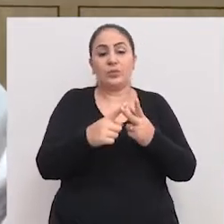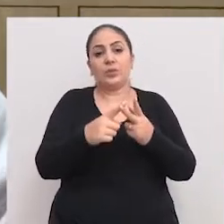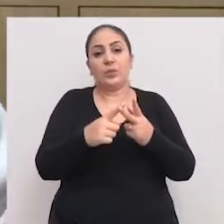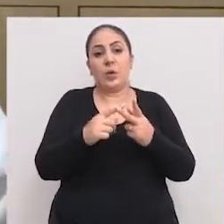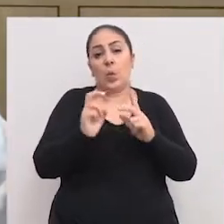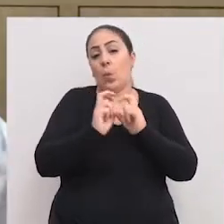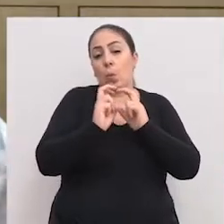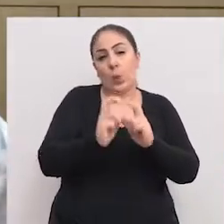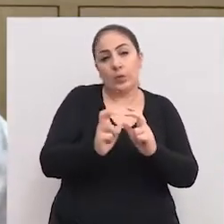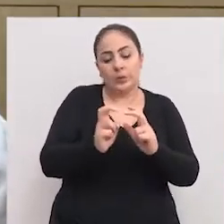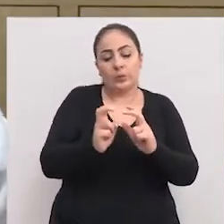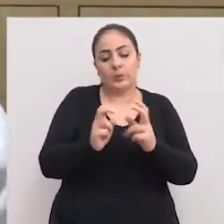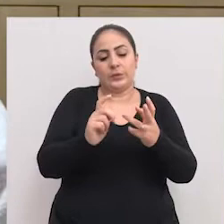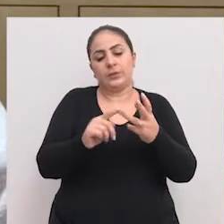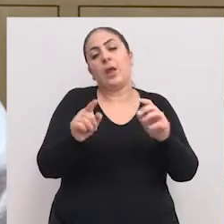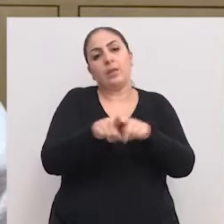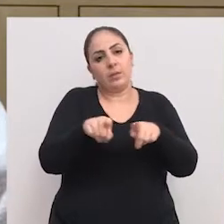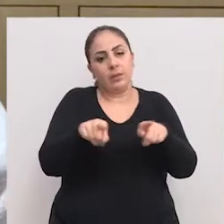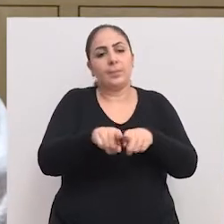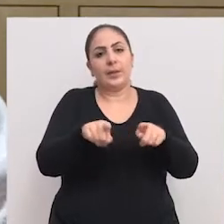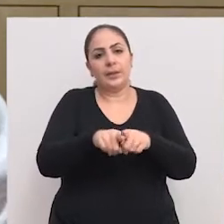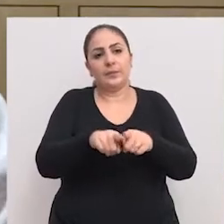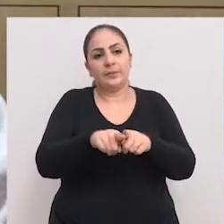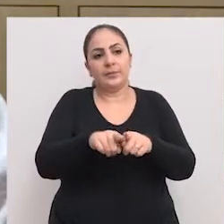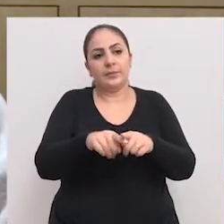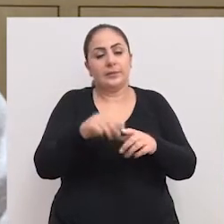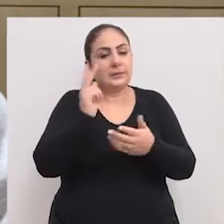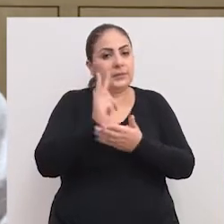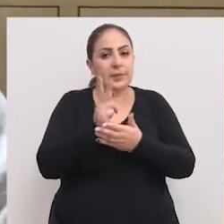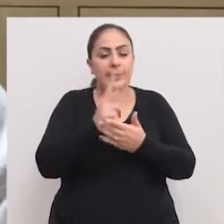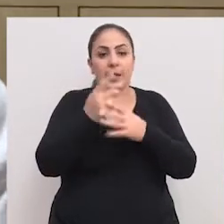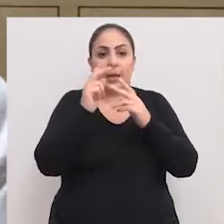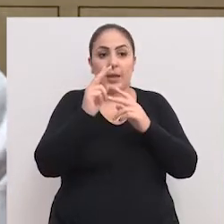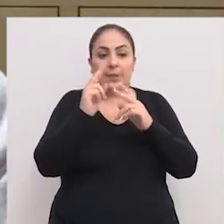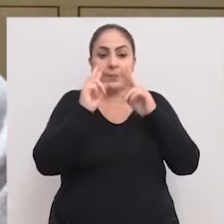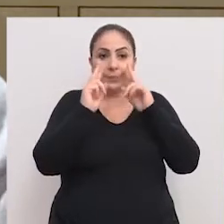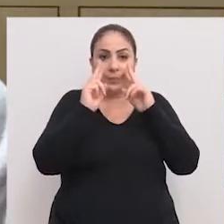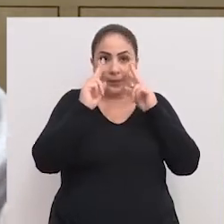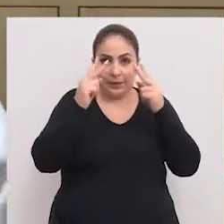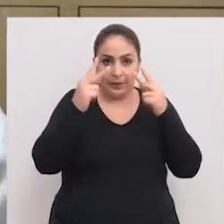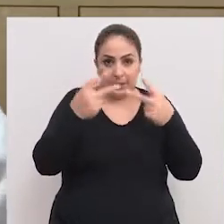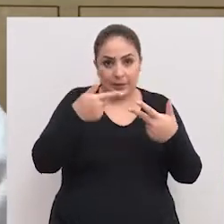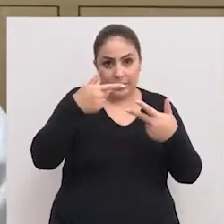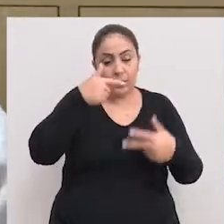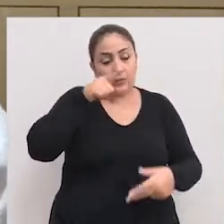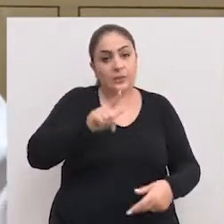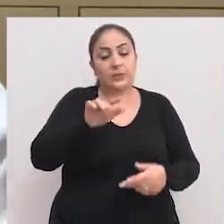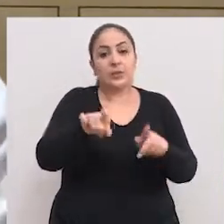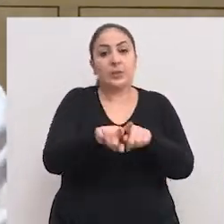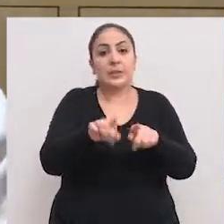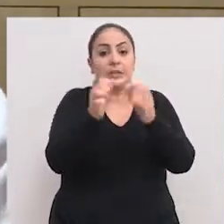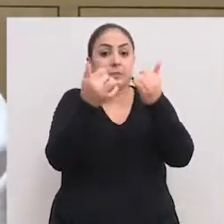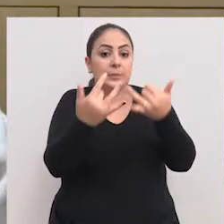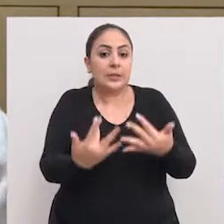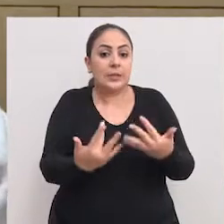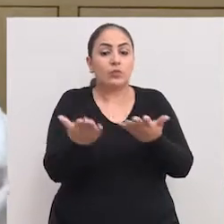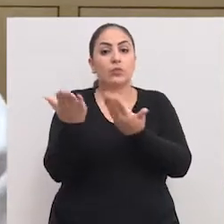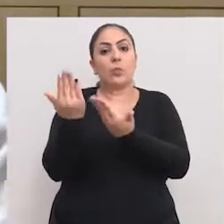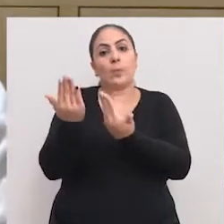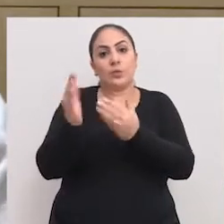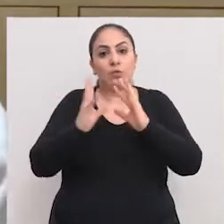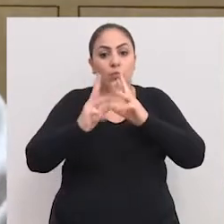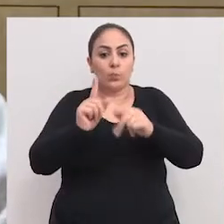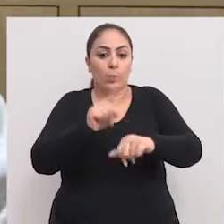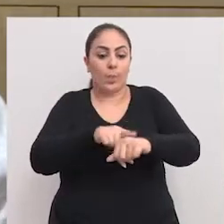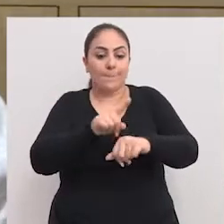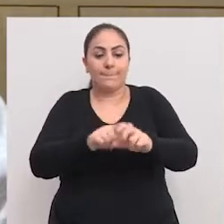reiterados a ônibus e também, obviamente, sempre reconhecendo e justificando as